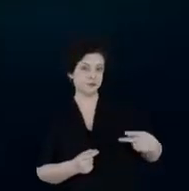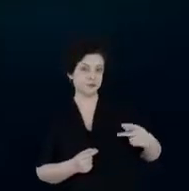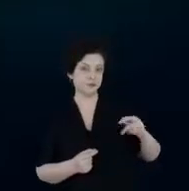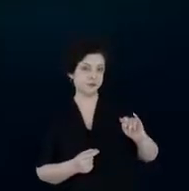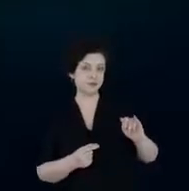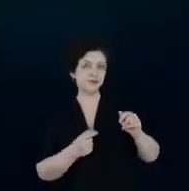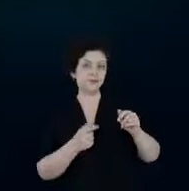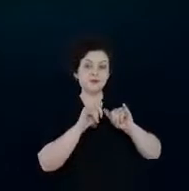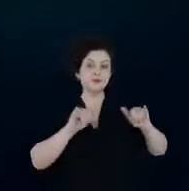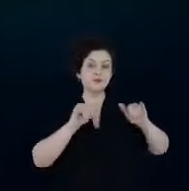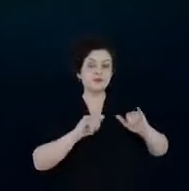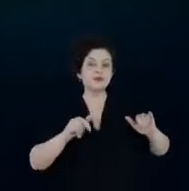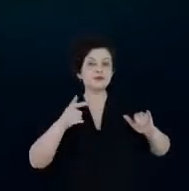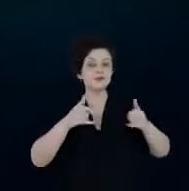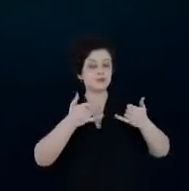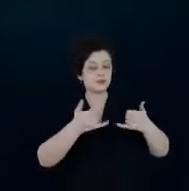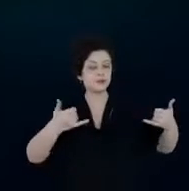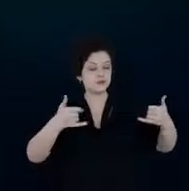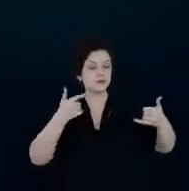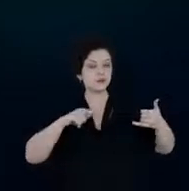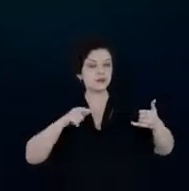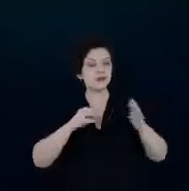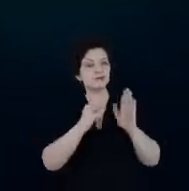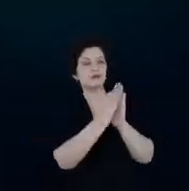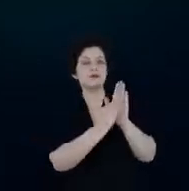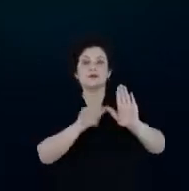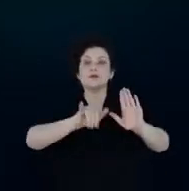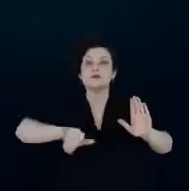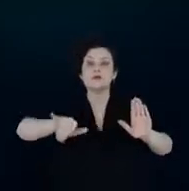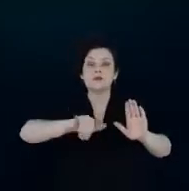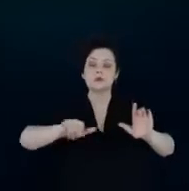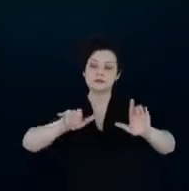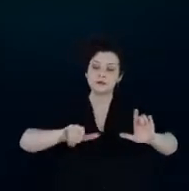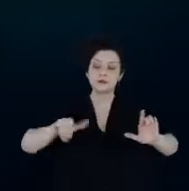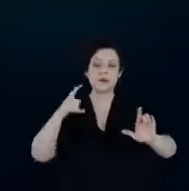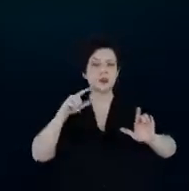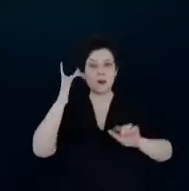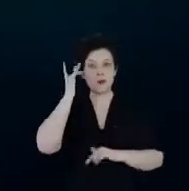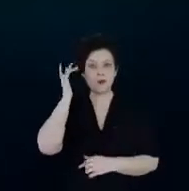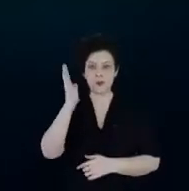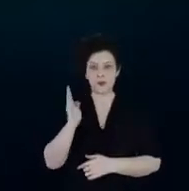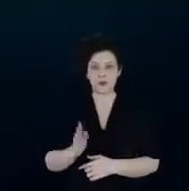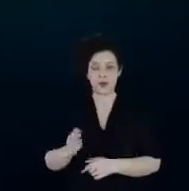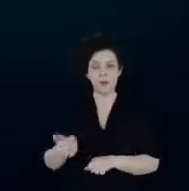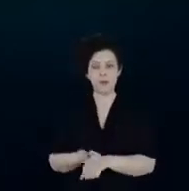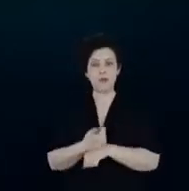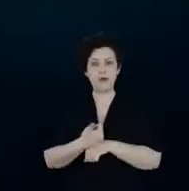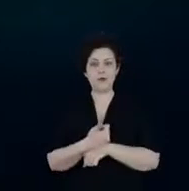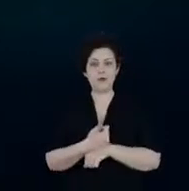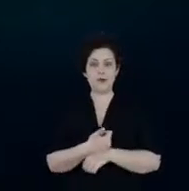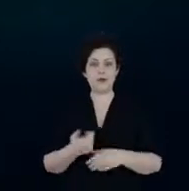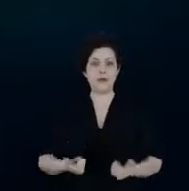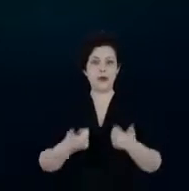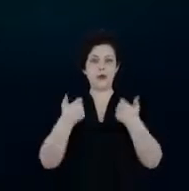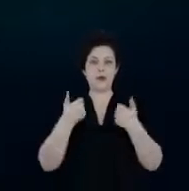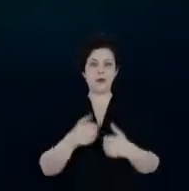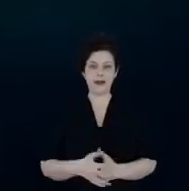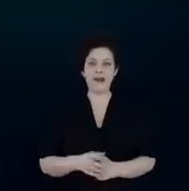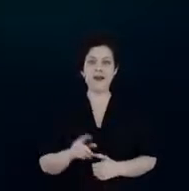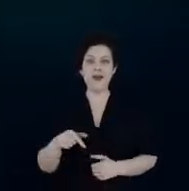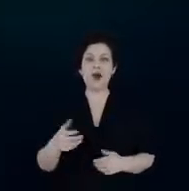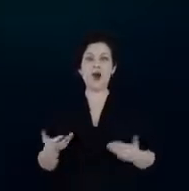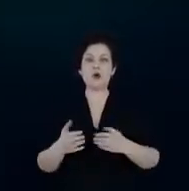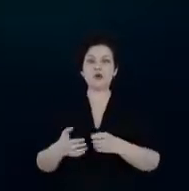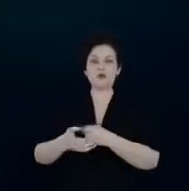vai conseguir fazer uma eficiência energética mais madura no Brasil mais profissional é medir a gente hoje